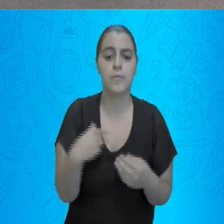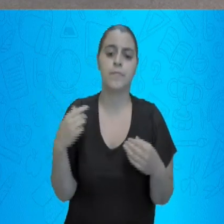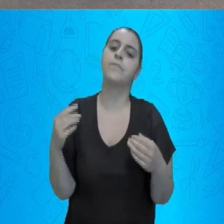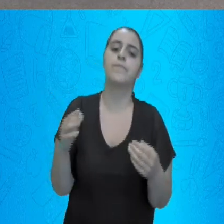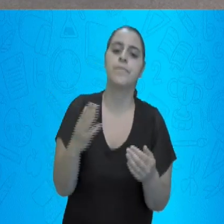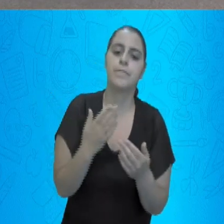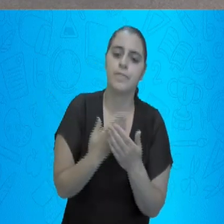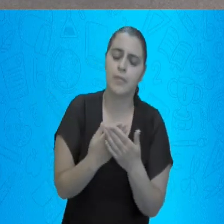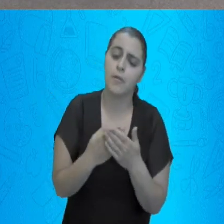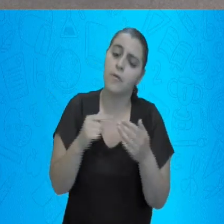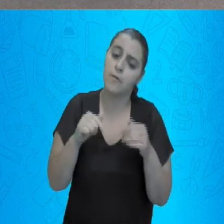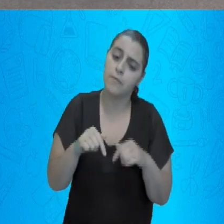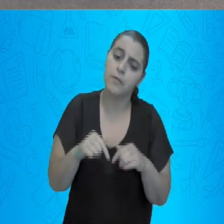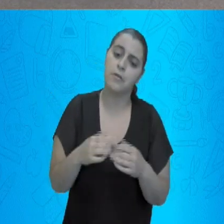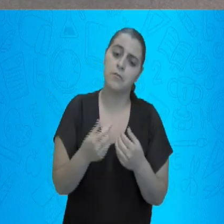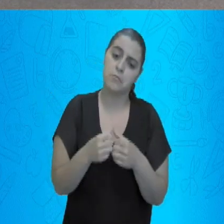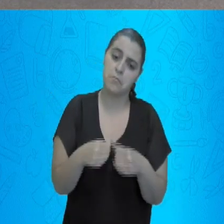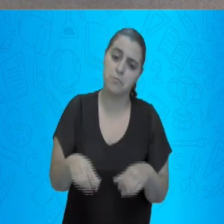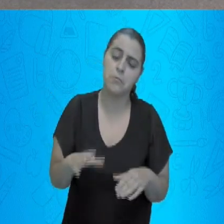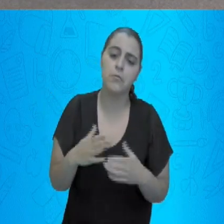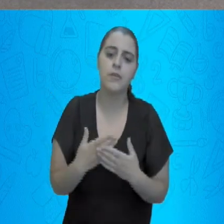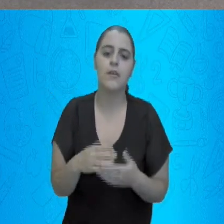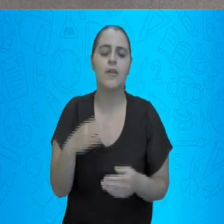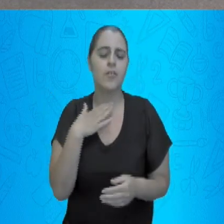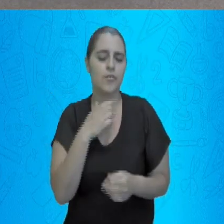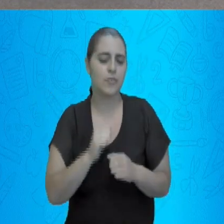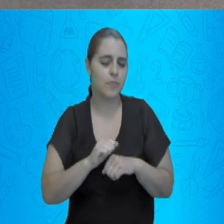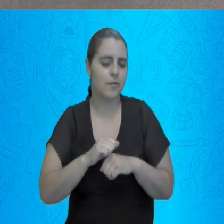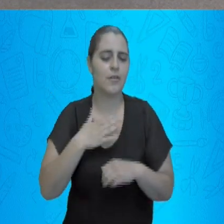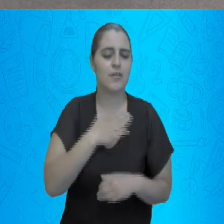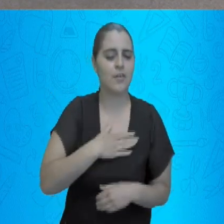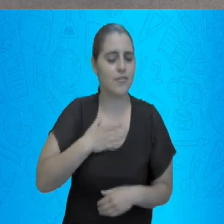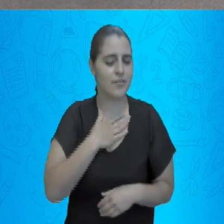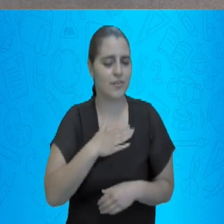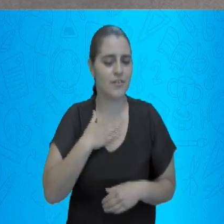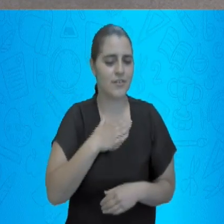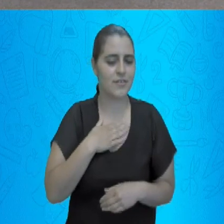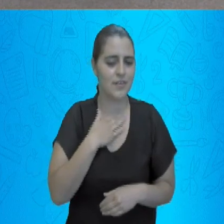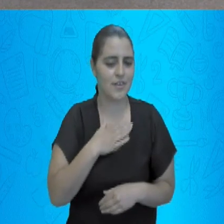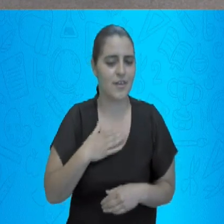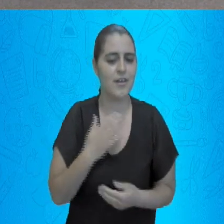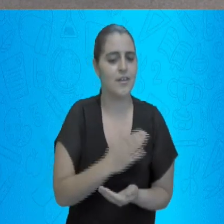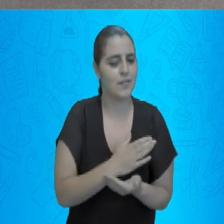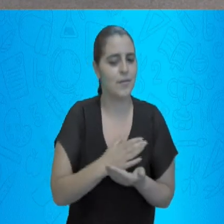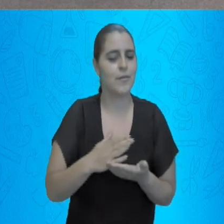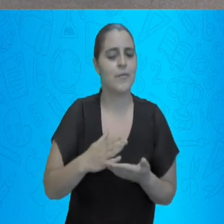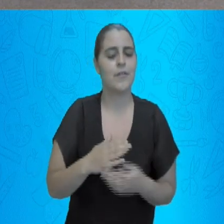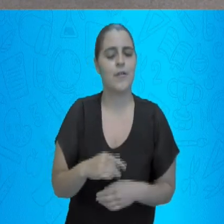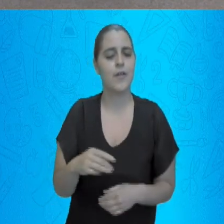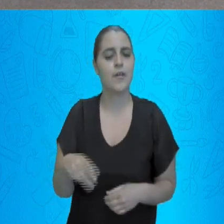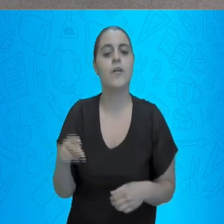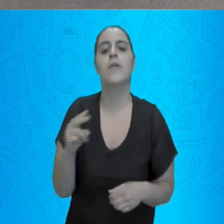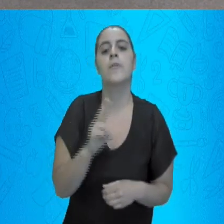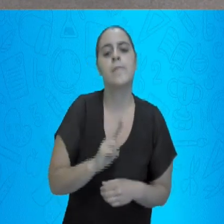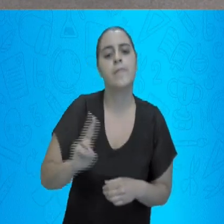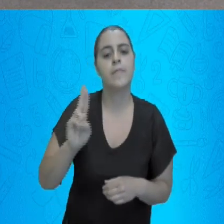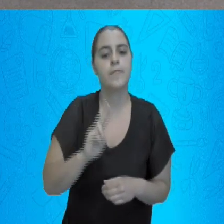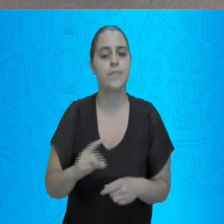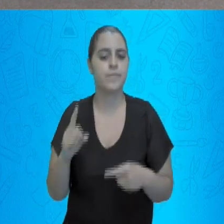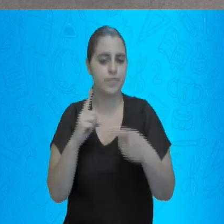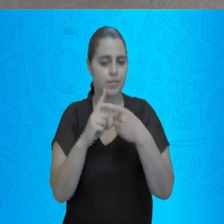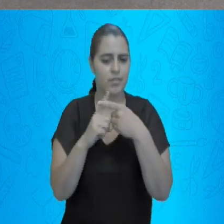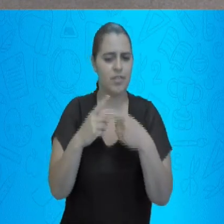vai ficando por aqui. Eu espero que vocês tenham gostado da nossa introdução na adição. Nós vamos usar a adição ainda